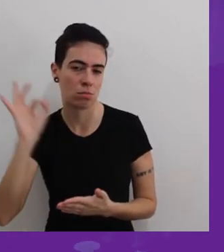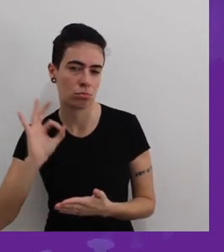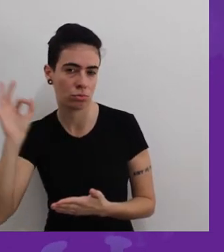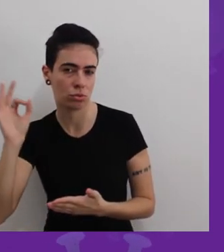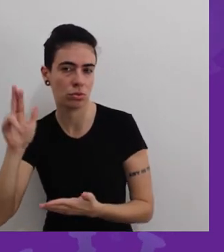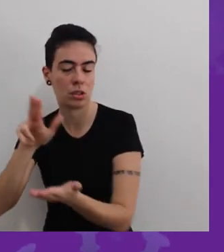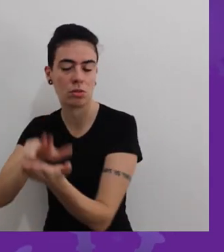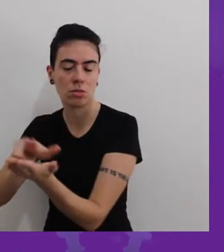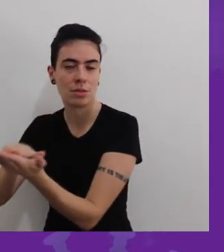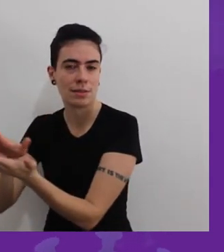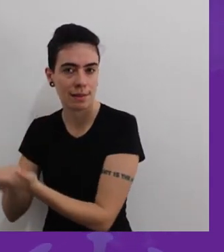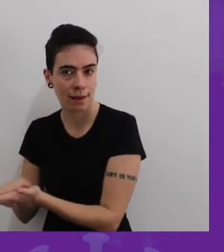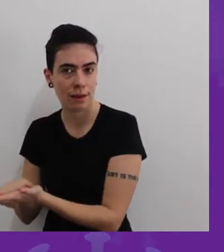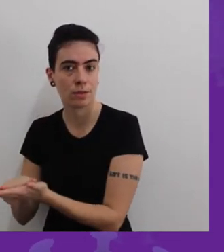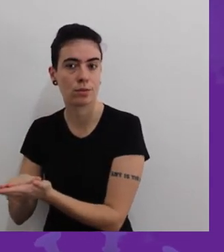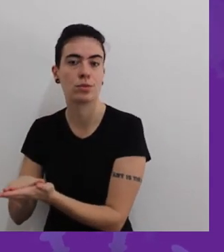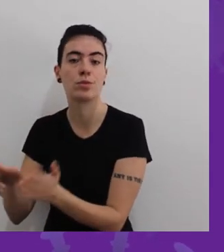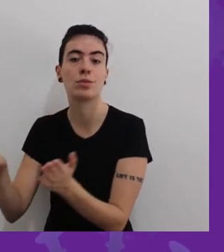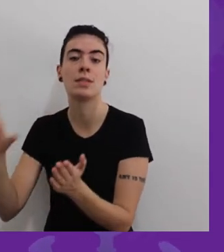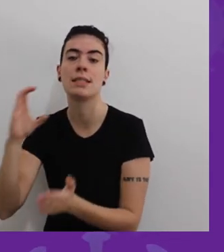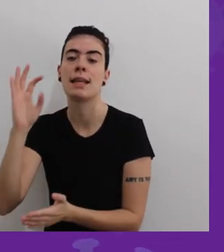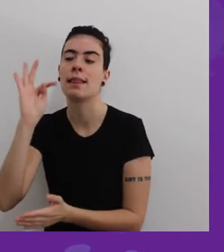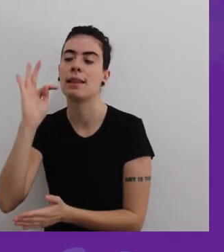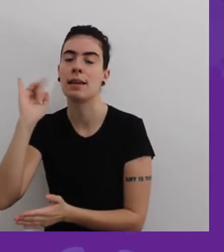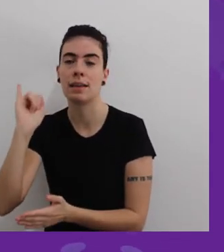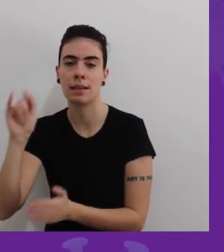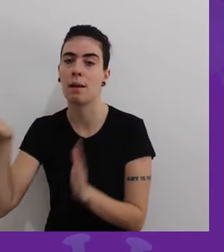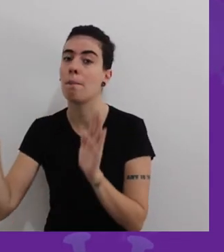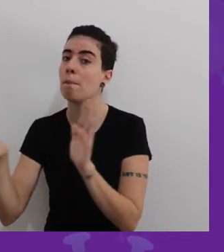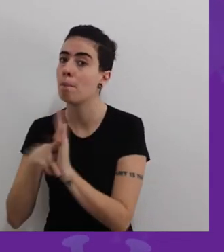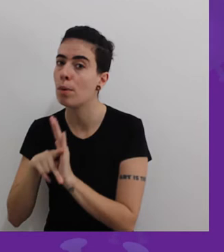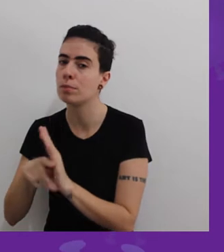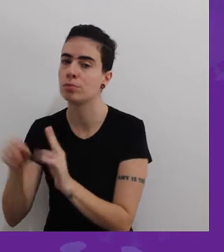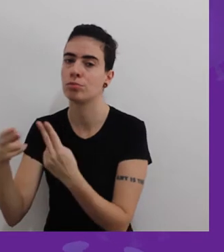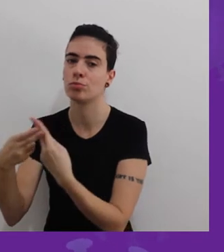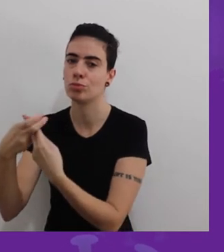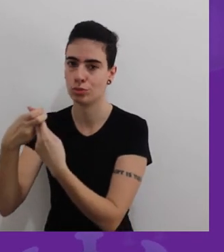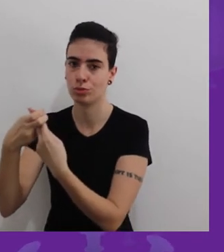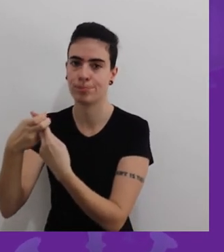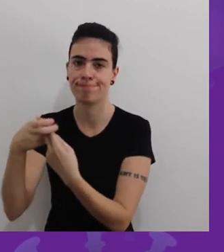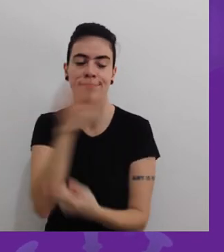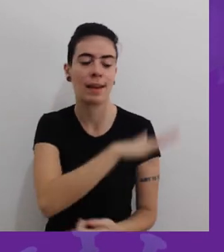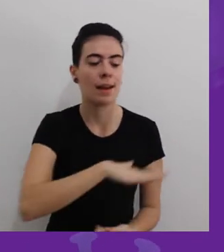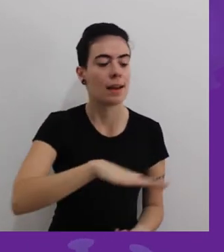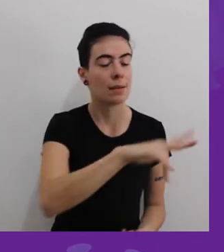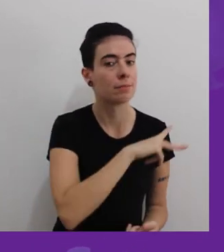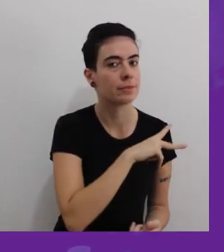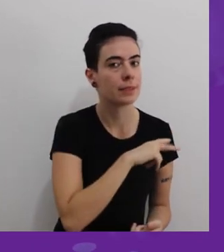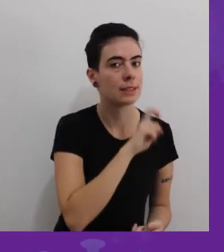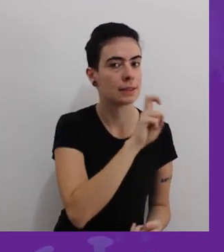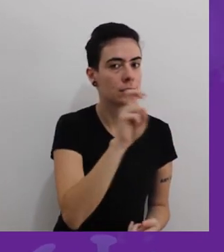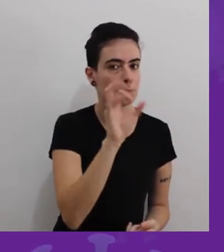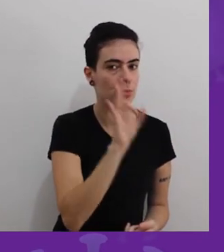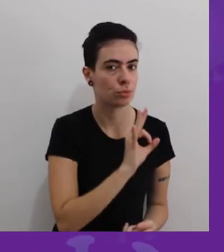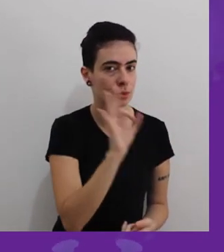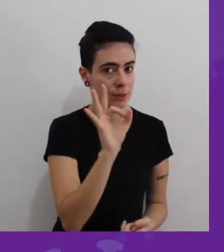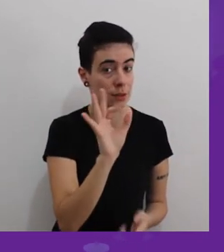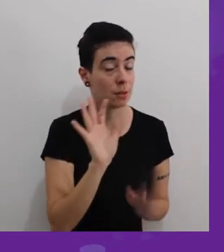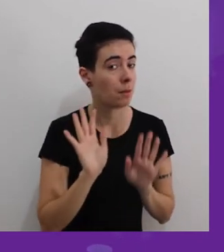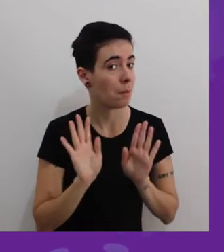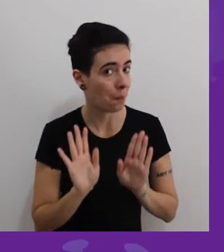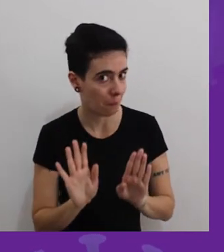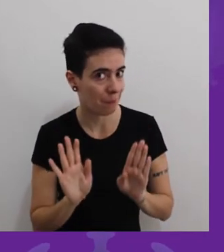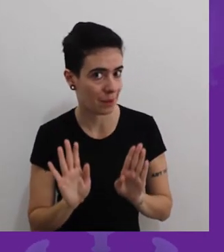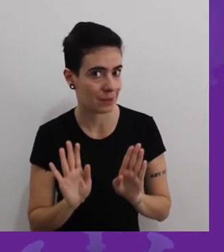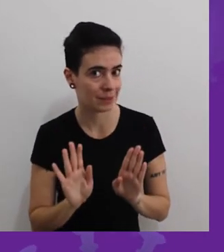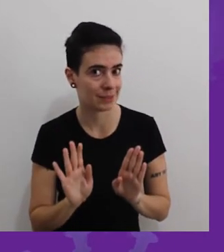em torno de 45% dos leitos de CTI no país são do SUS e 55% são do